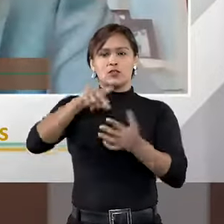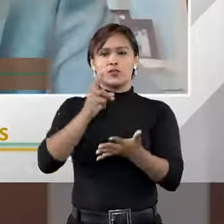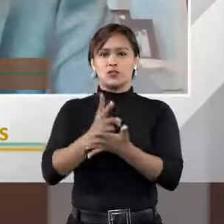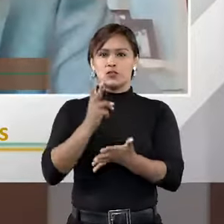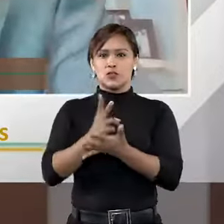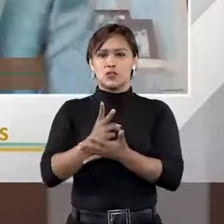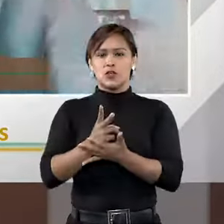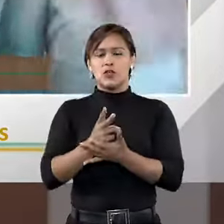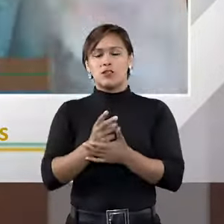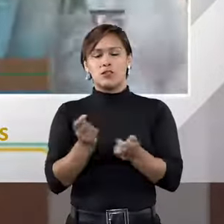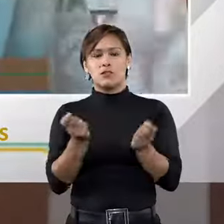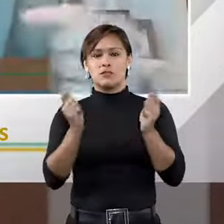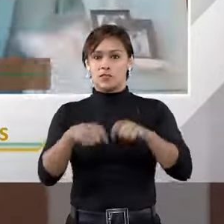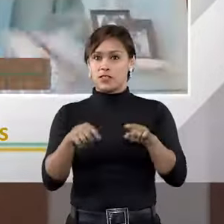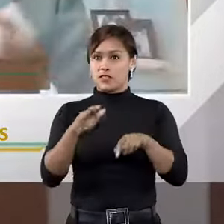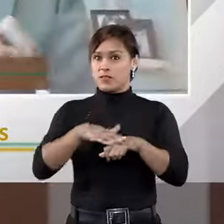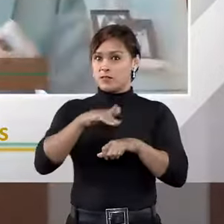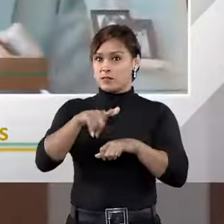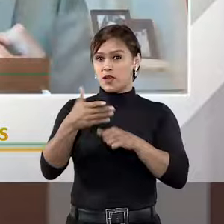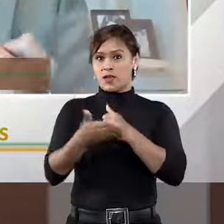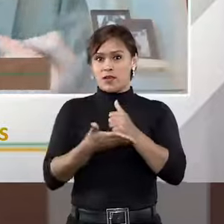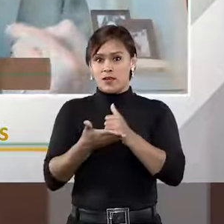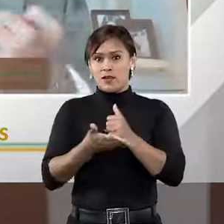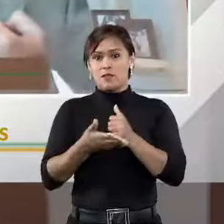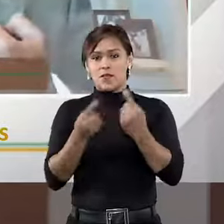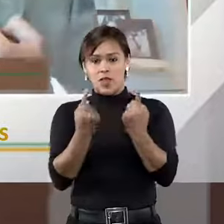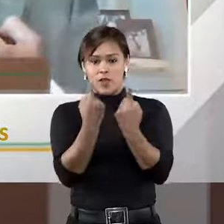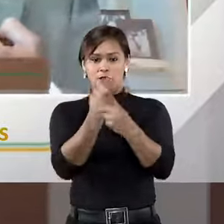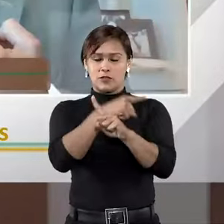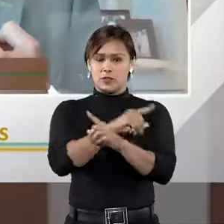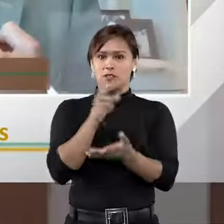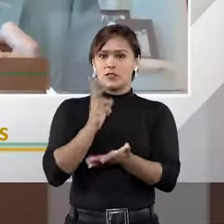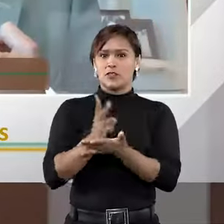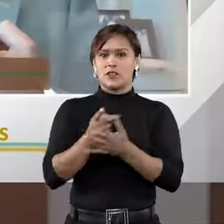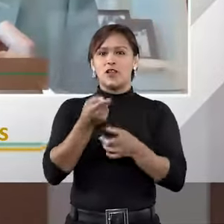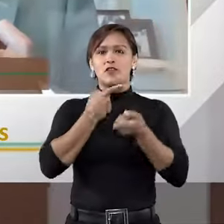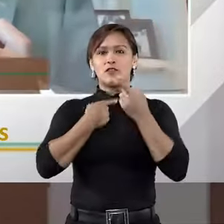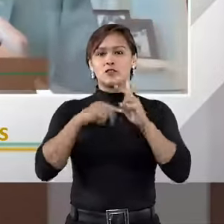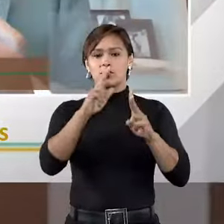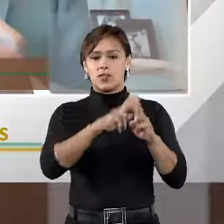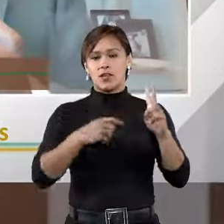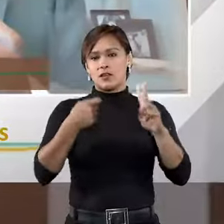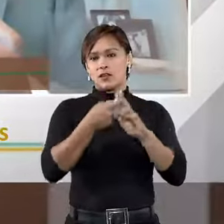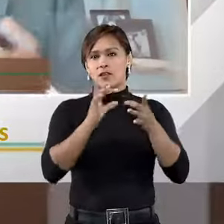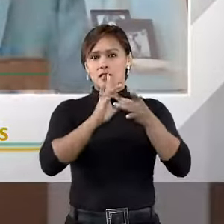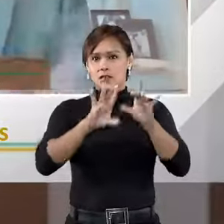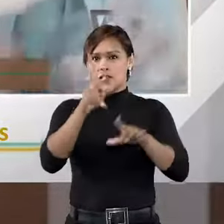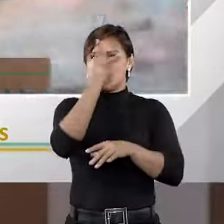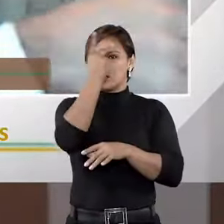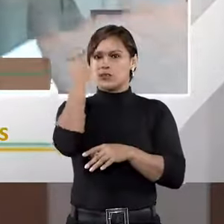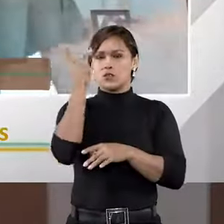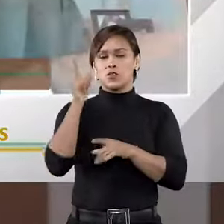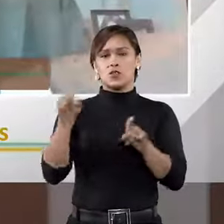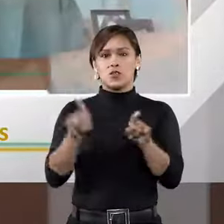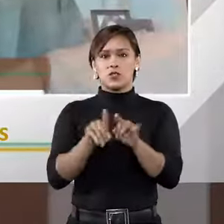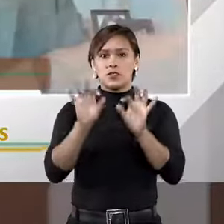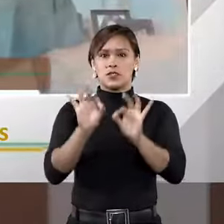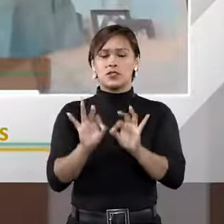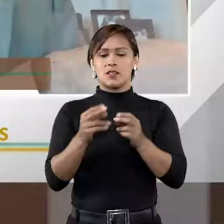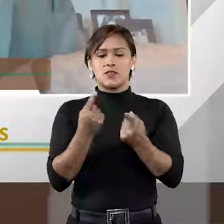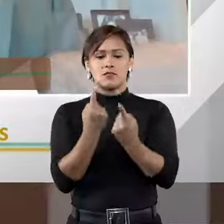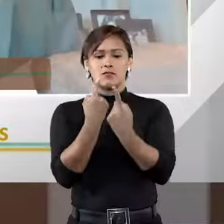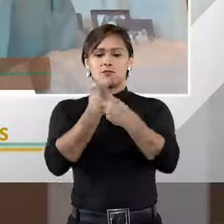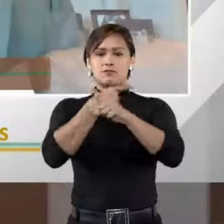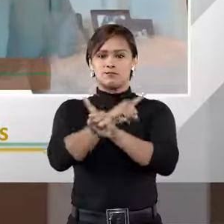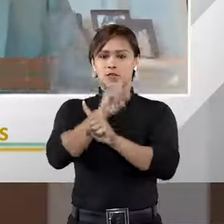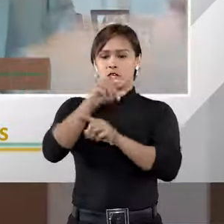dessa condição. E mais, a base da investidura é sempre a vontade das partes, a liberdade das pessoas. Ao passo que a investidura